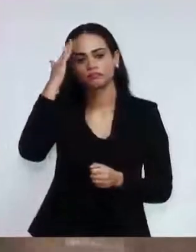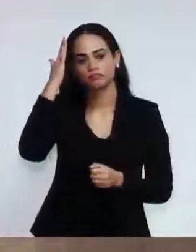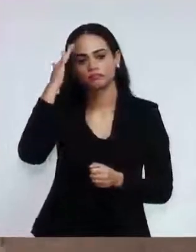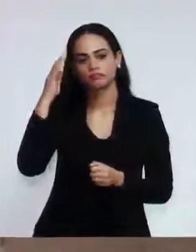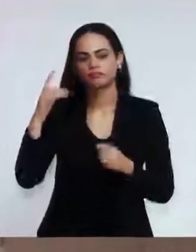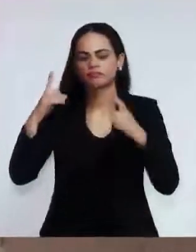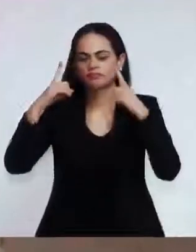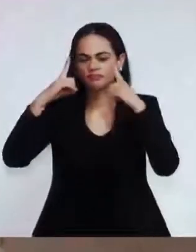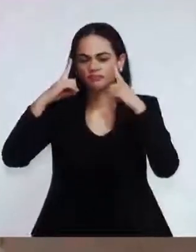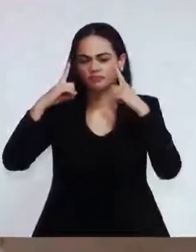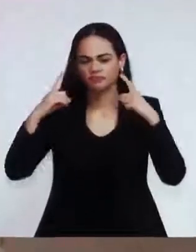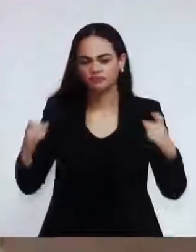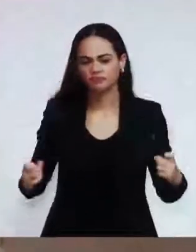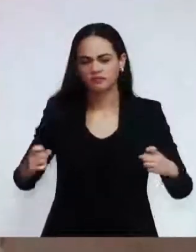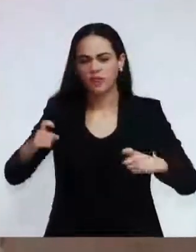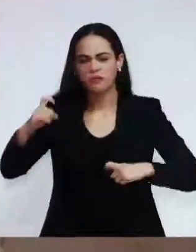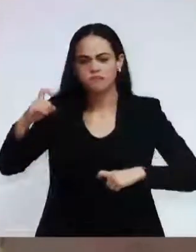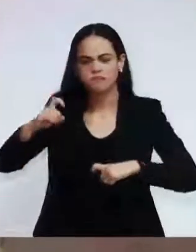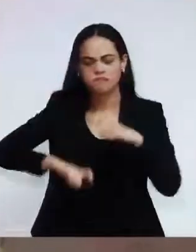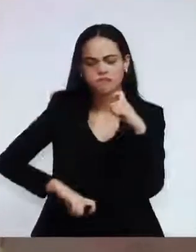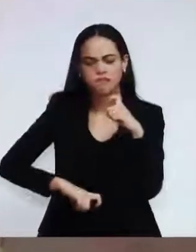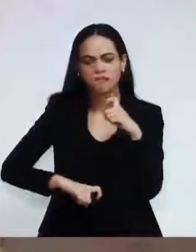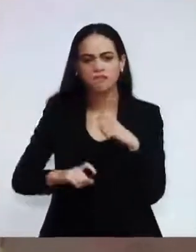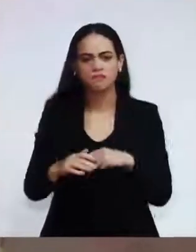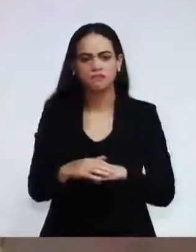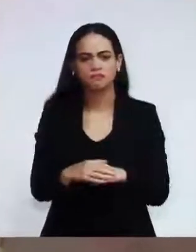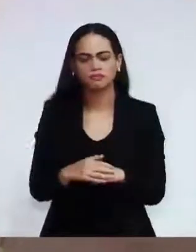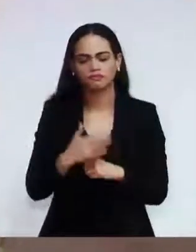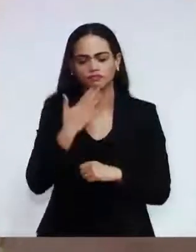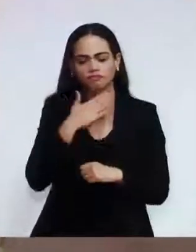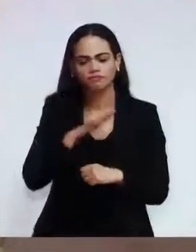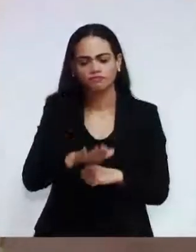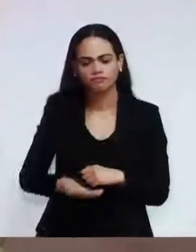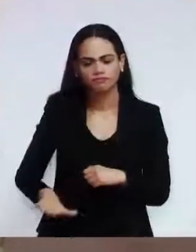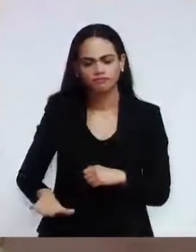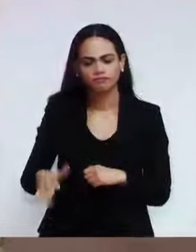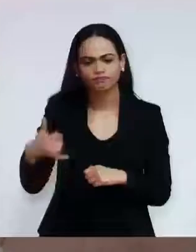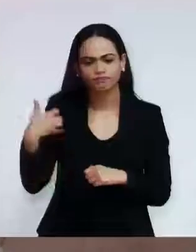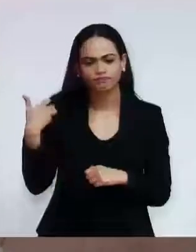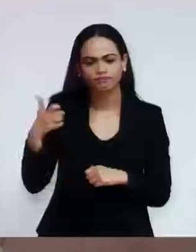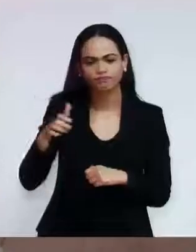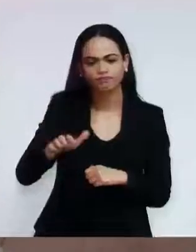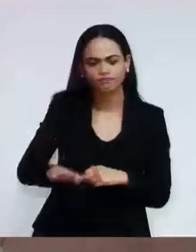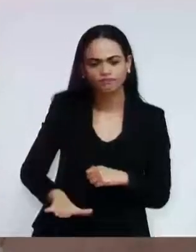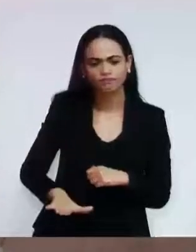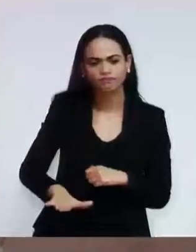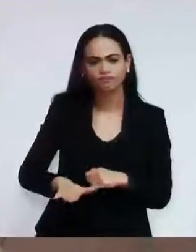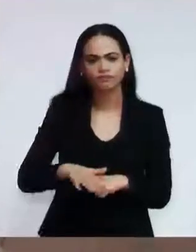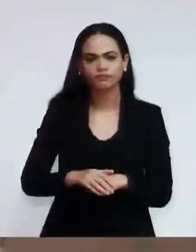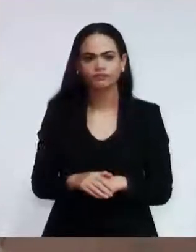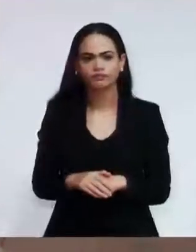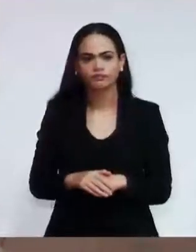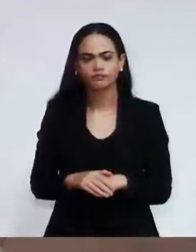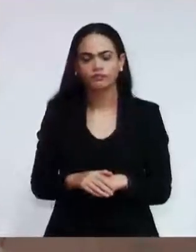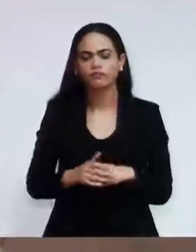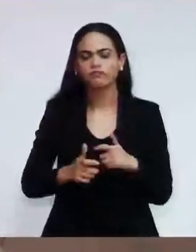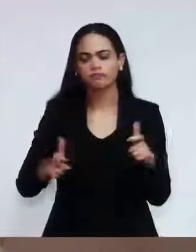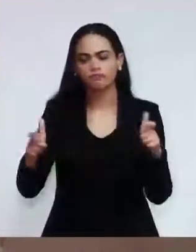sexual voltada aos menores, a criança, o adolescente, tem crescido